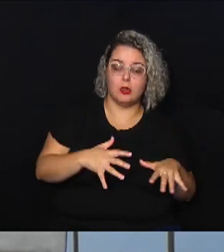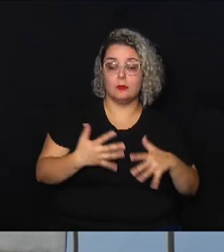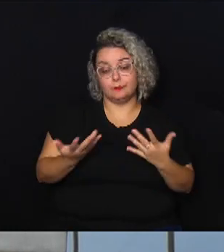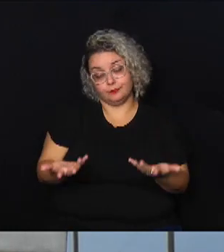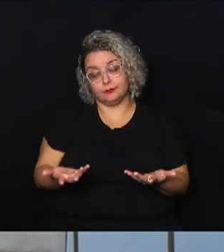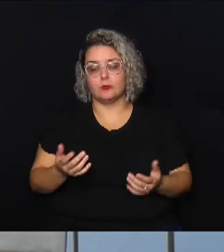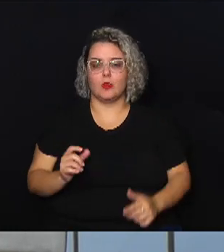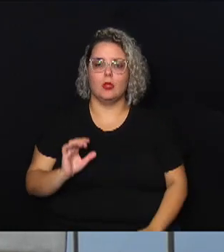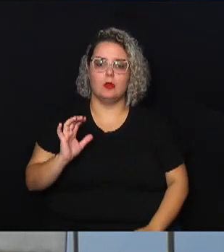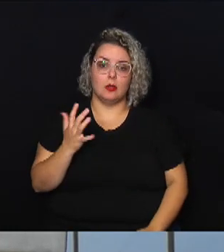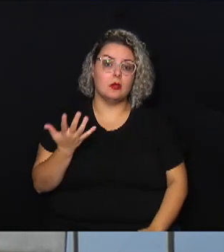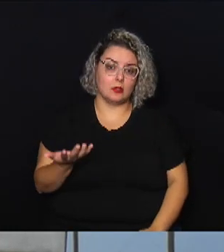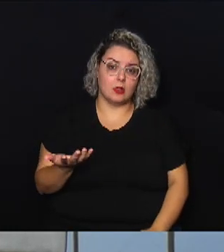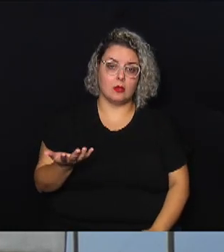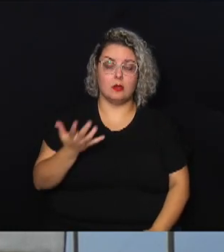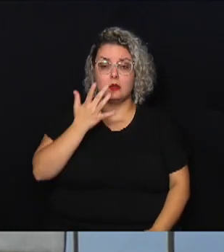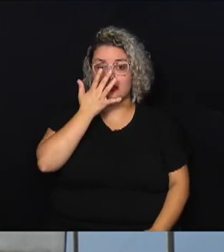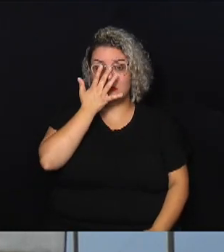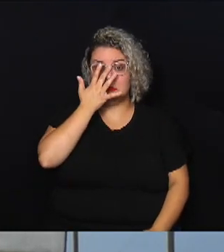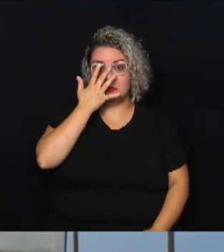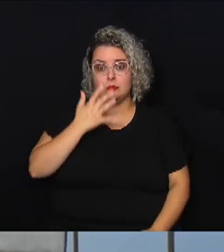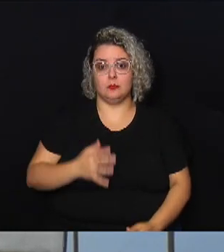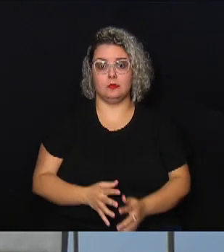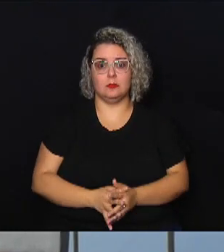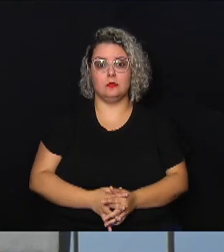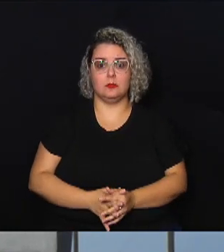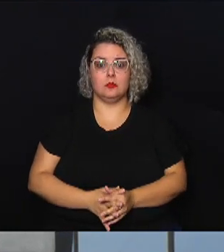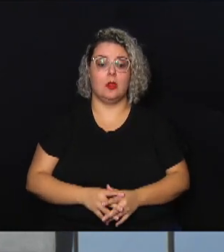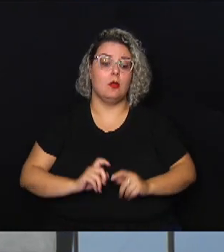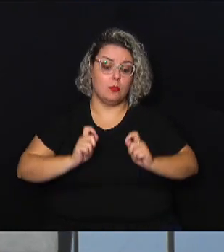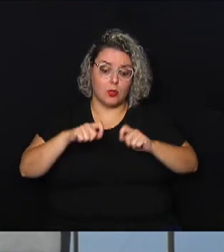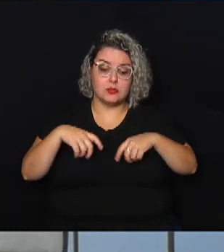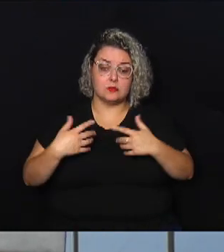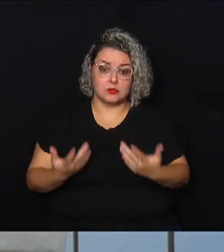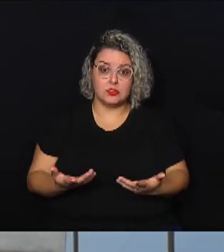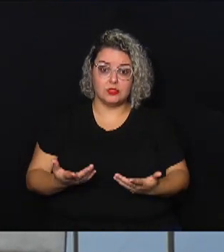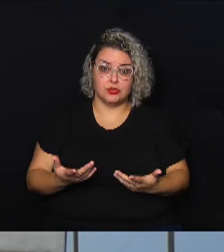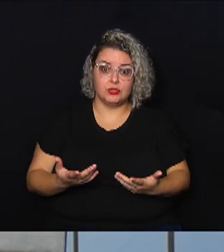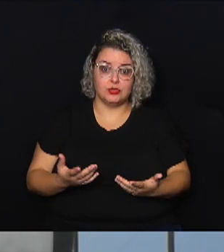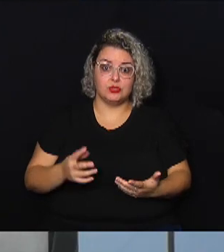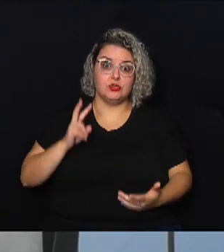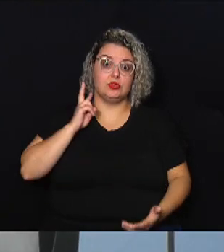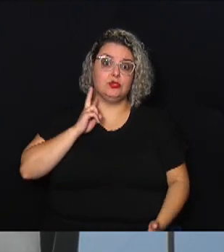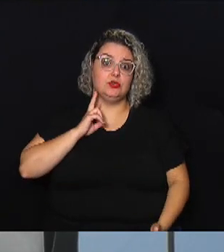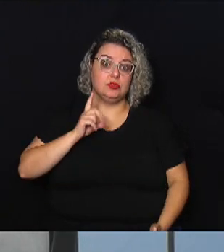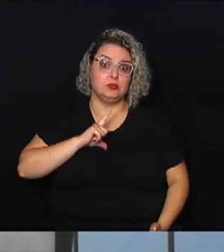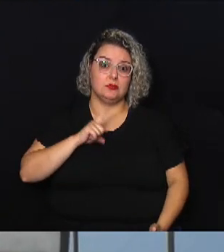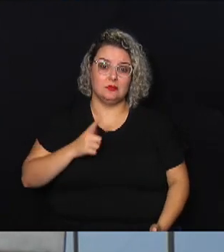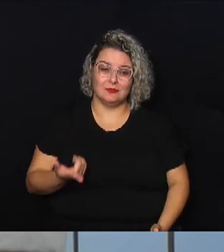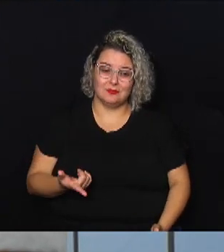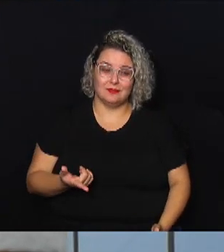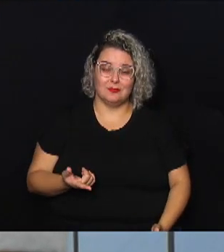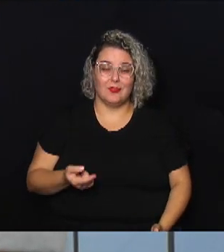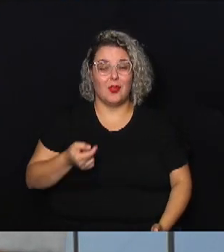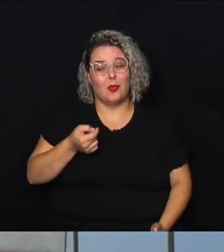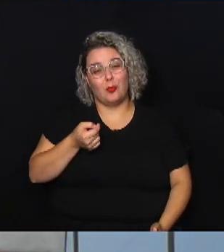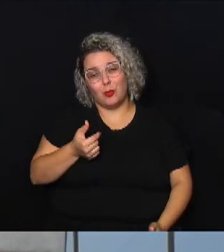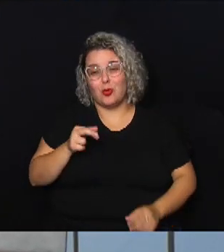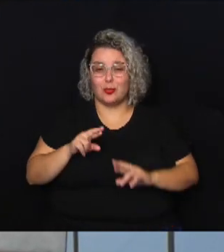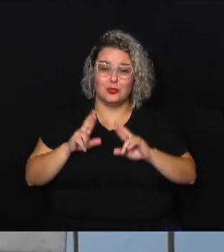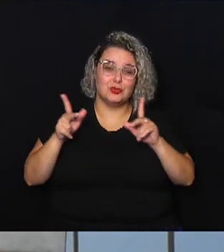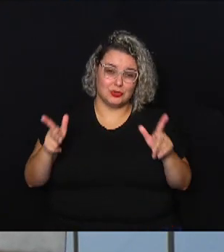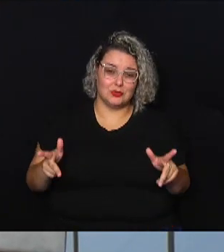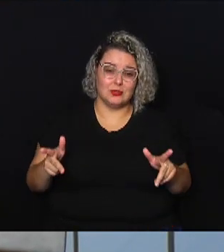que até a possibilidade de tirar uma vítima com vida são um pouco distintas, porque quando é